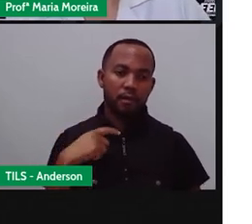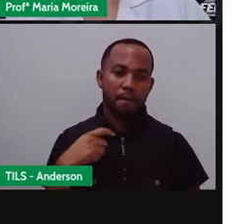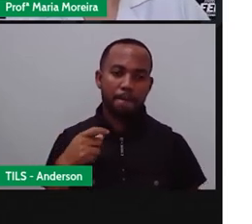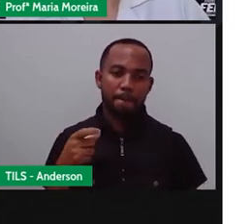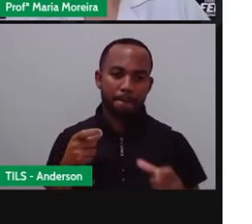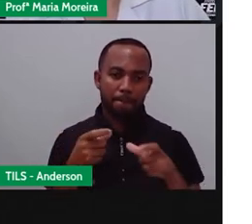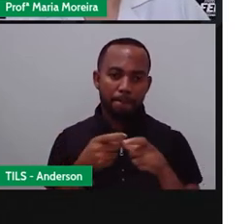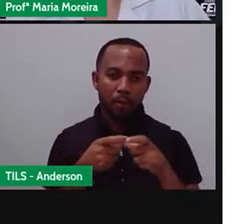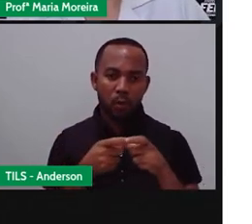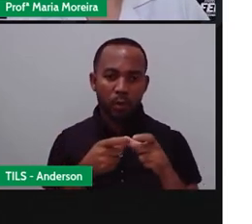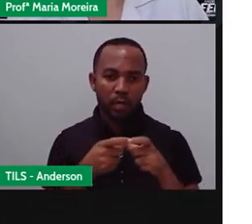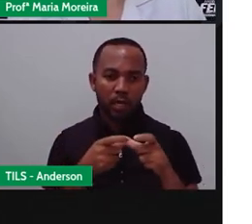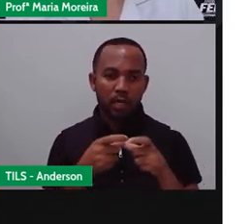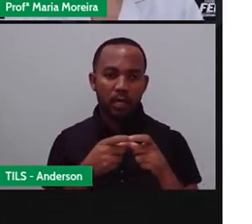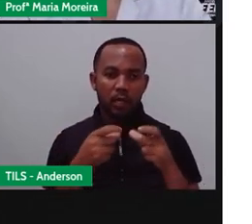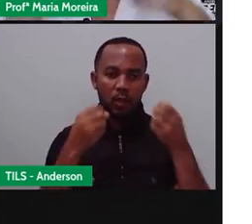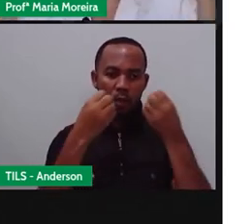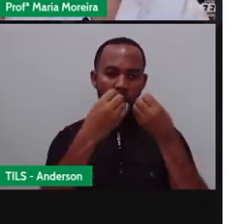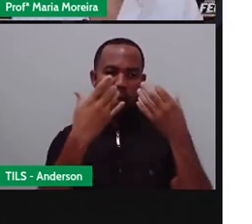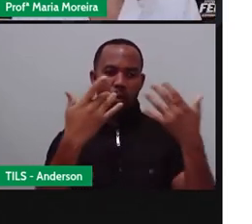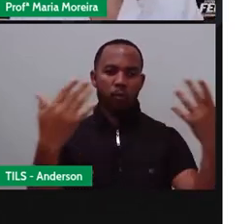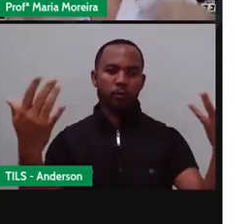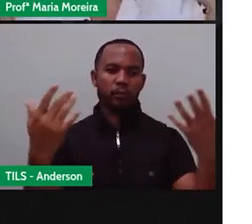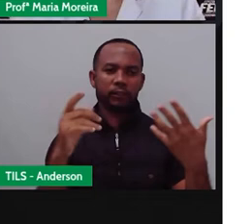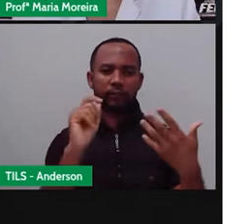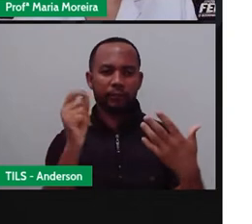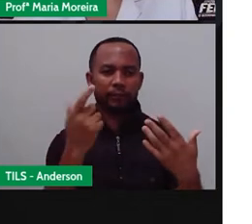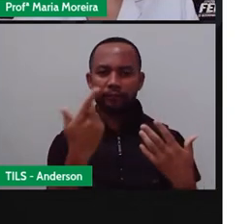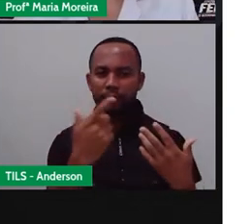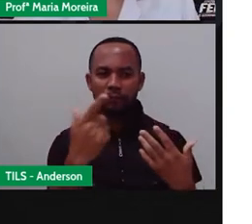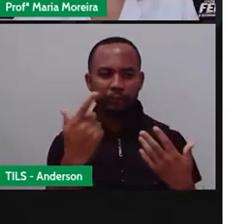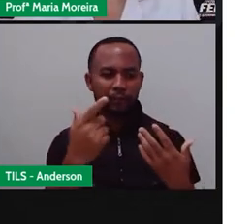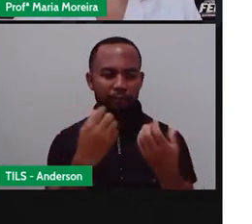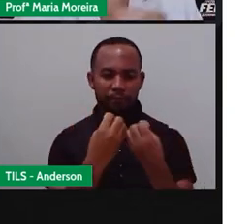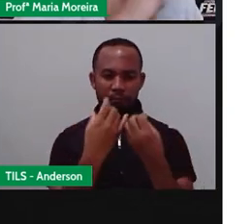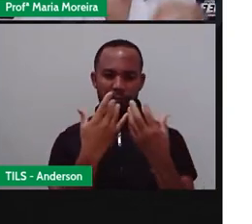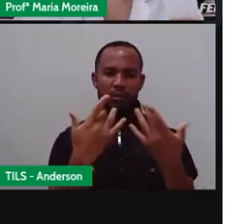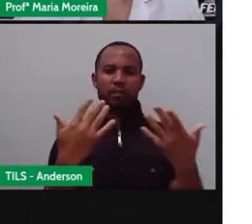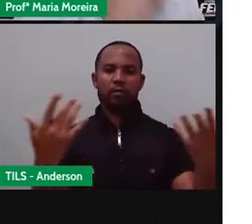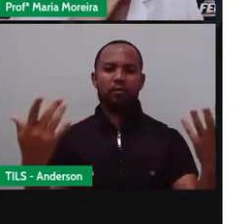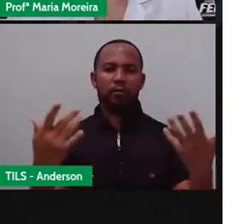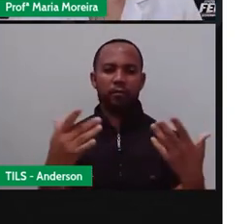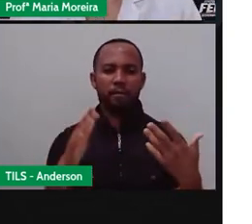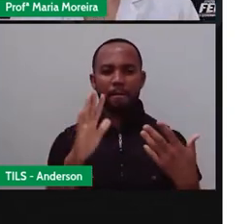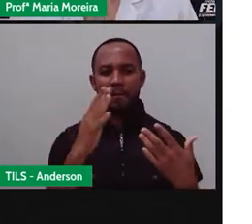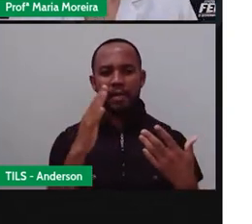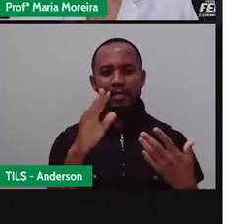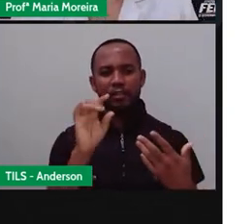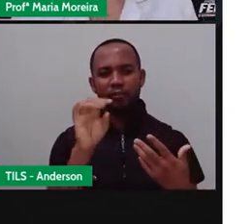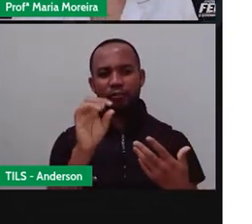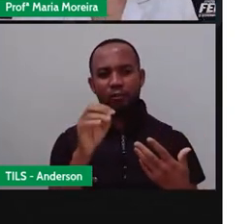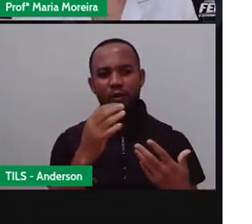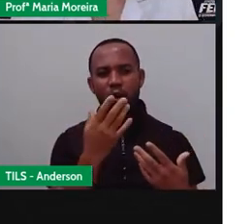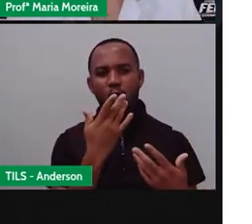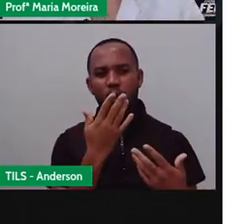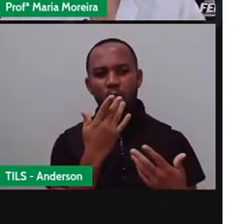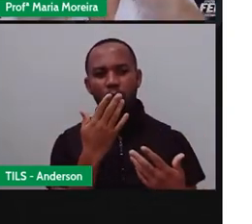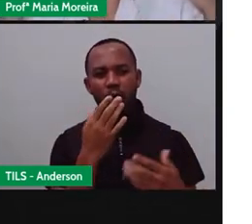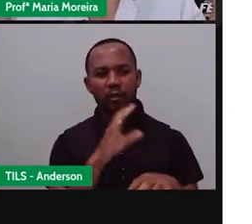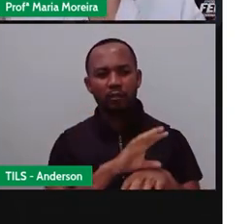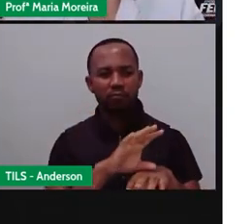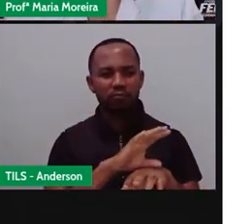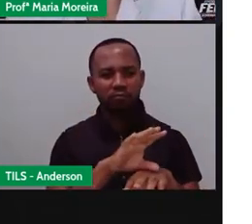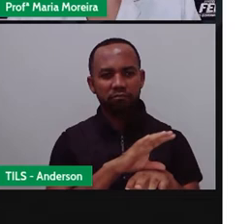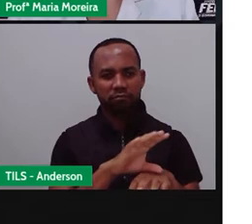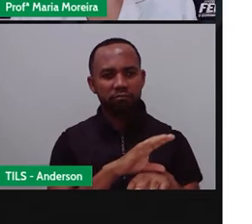Pouca reflexão da luz. Ou seja, não têm lá muito brilho. E vai o quê? De tons de cinza e de marrom. Então, a